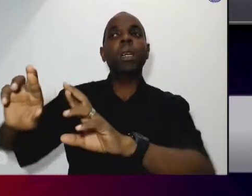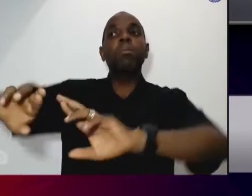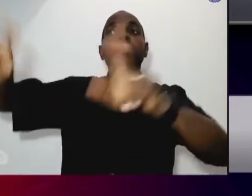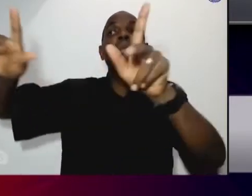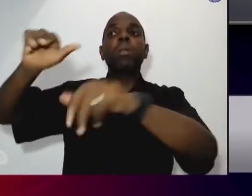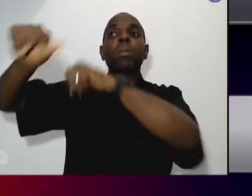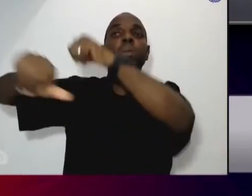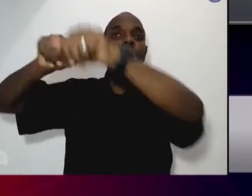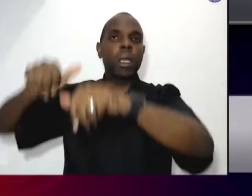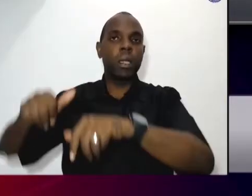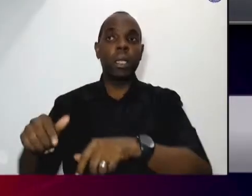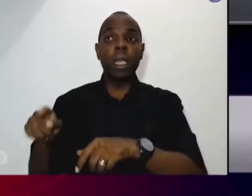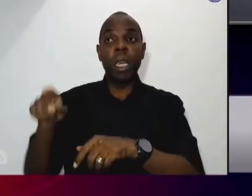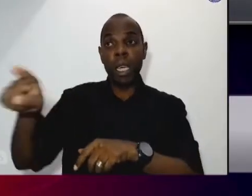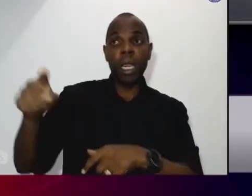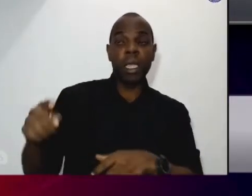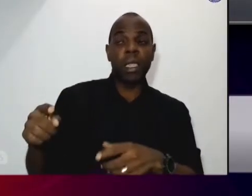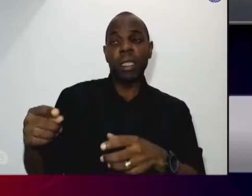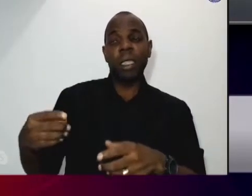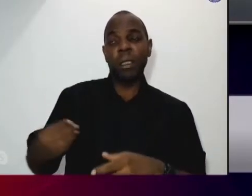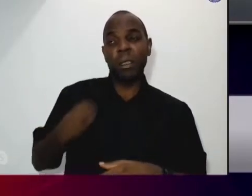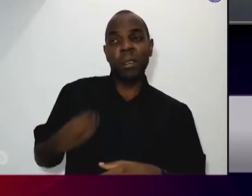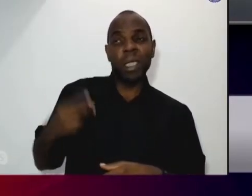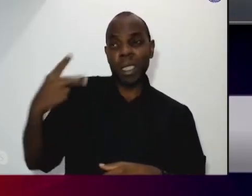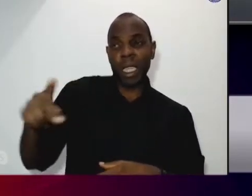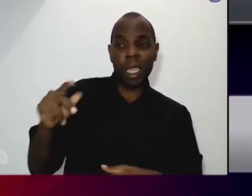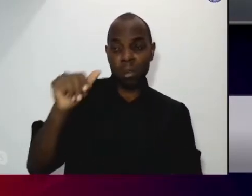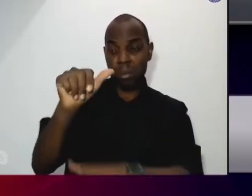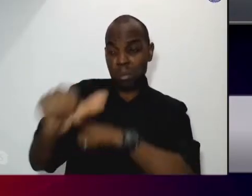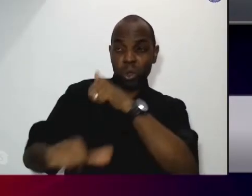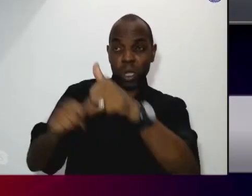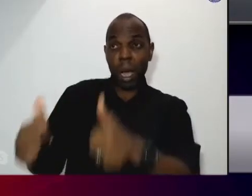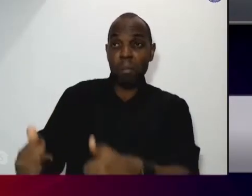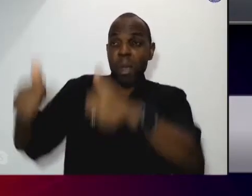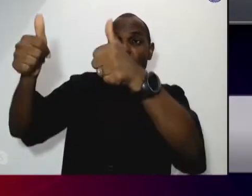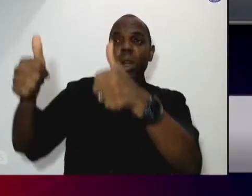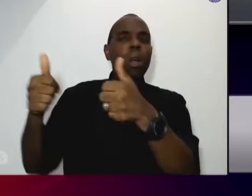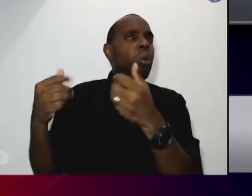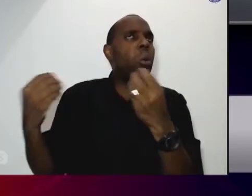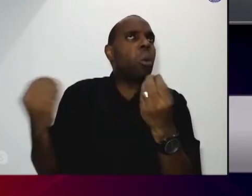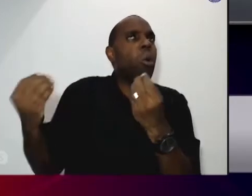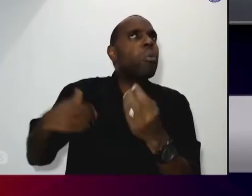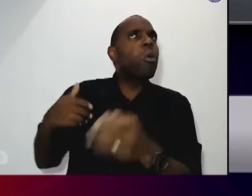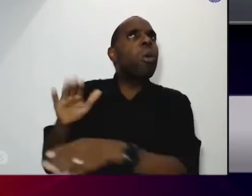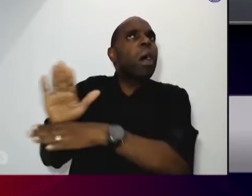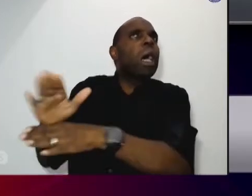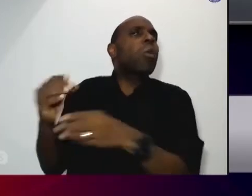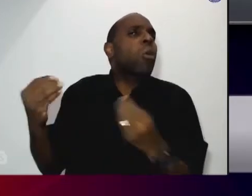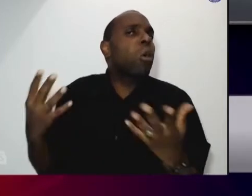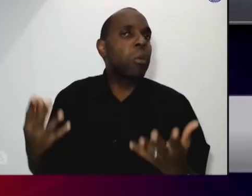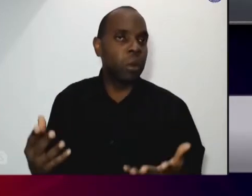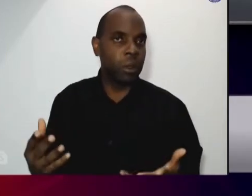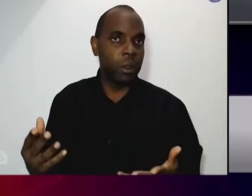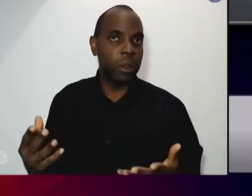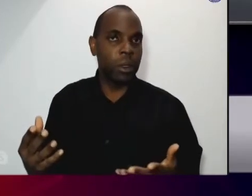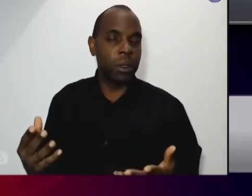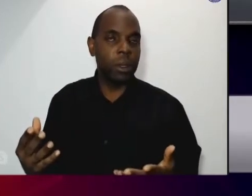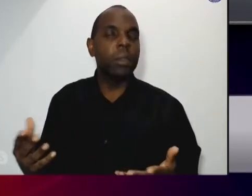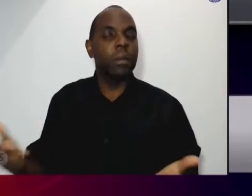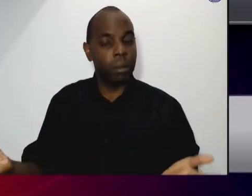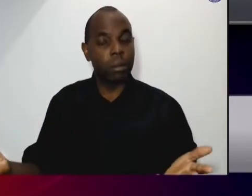situação? Essas perguntas que nós fazemos constantemente lá. E a gente encontra as respostas